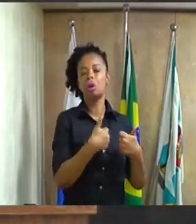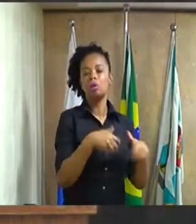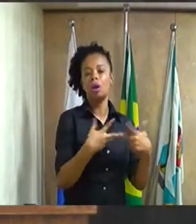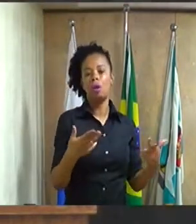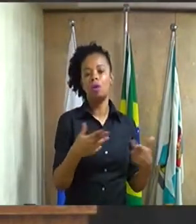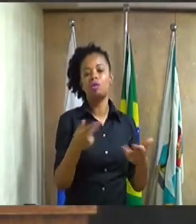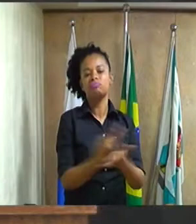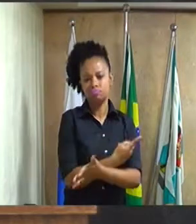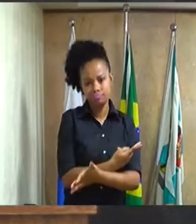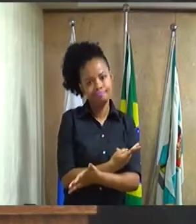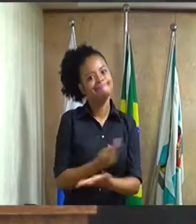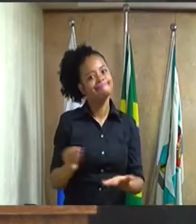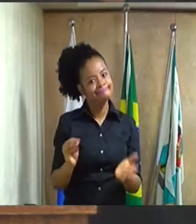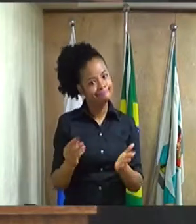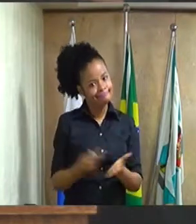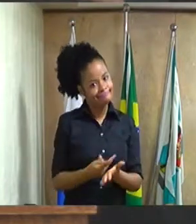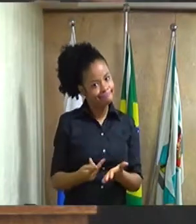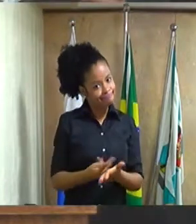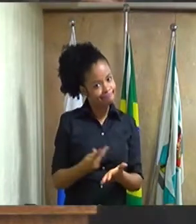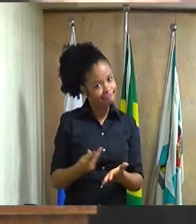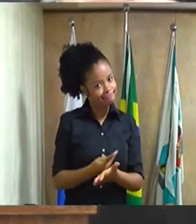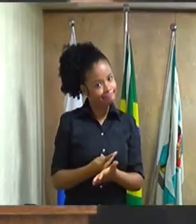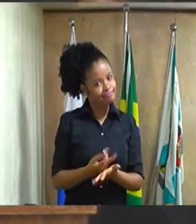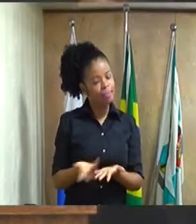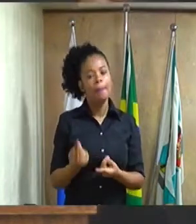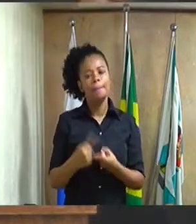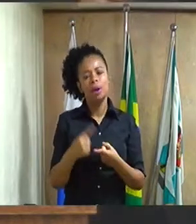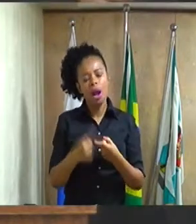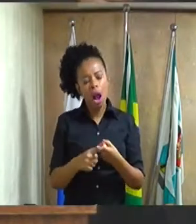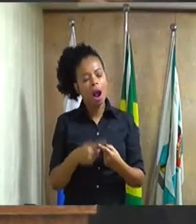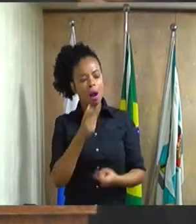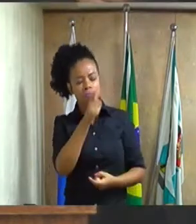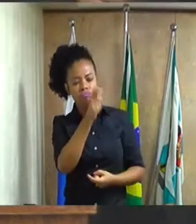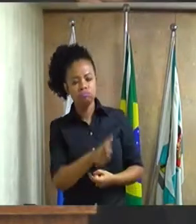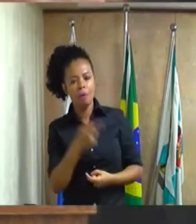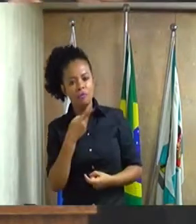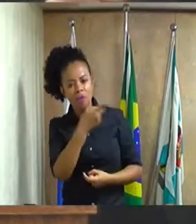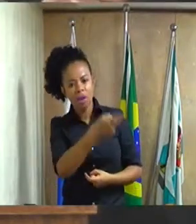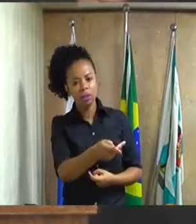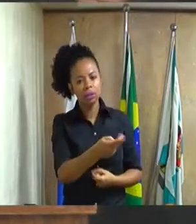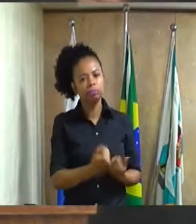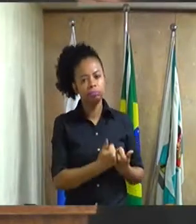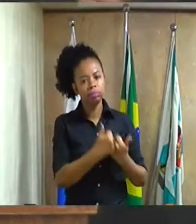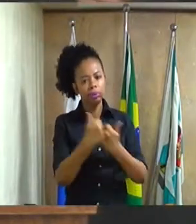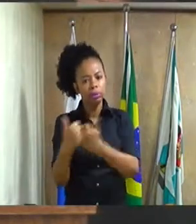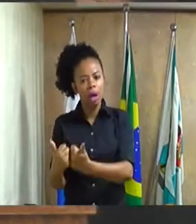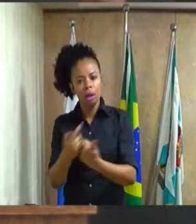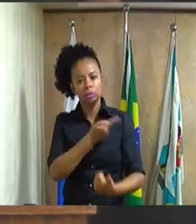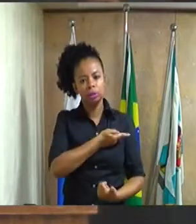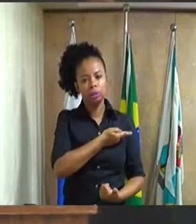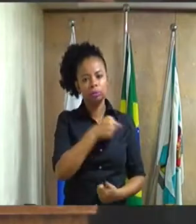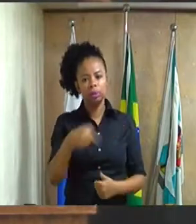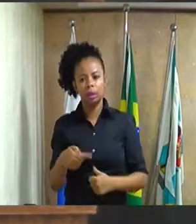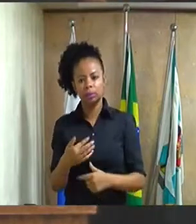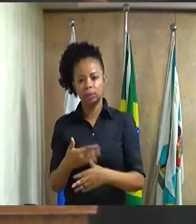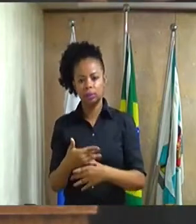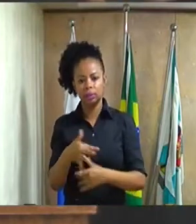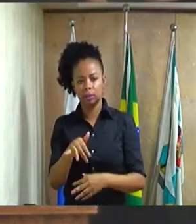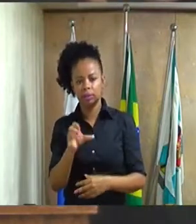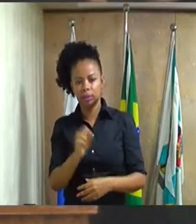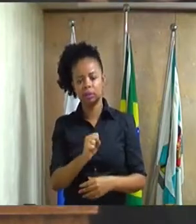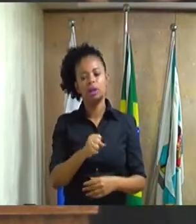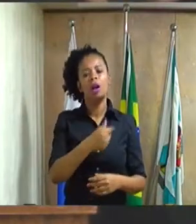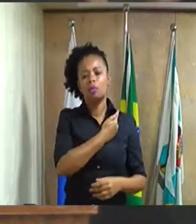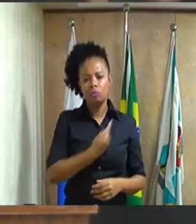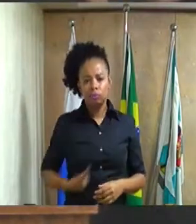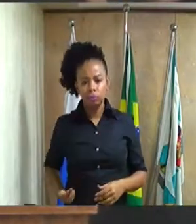de repente, está contribuindo com a gestão da nossa cidade, com a governabilidade.